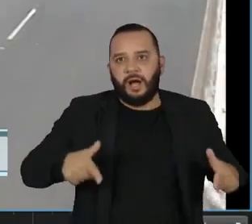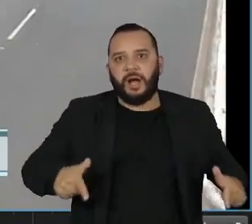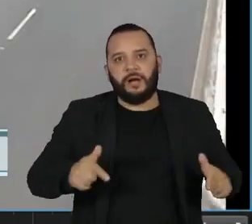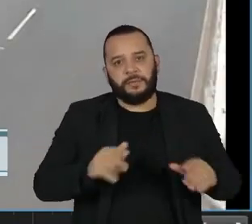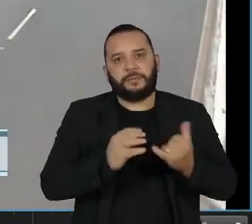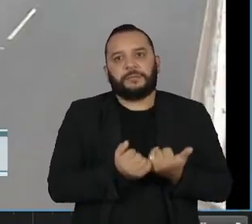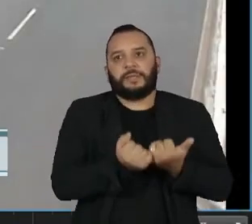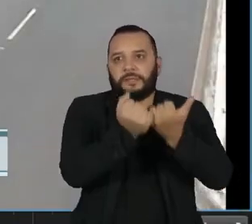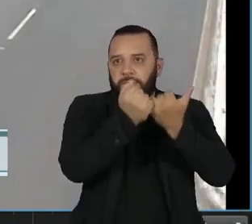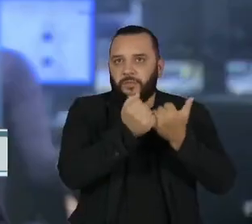patrimônio tombado.